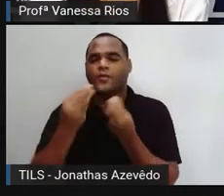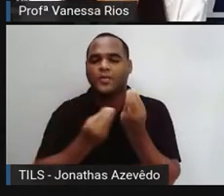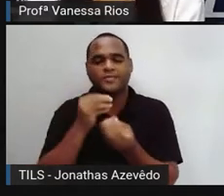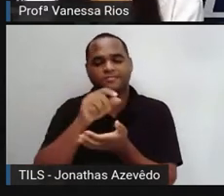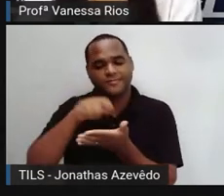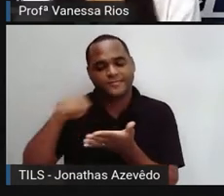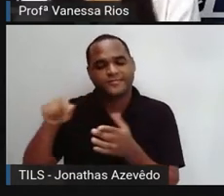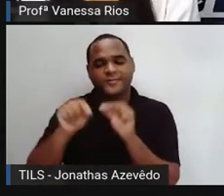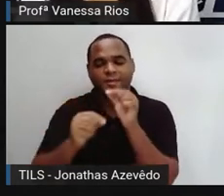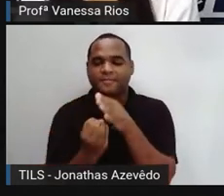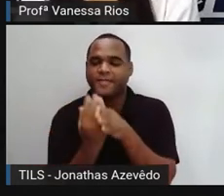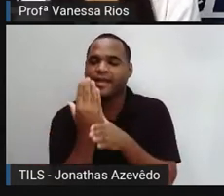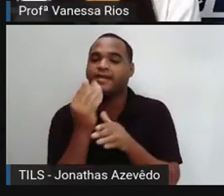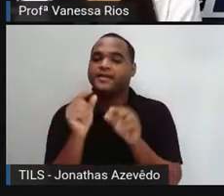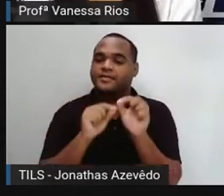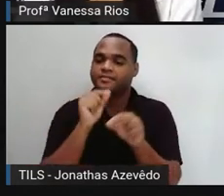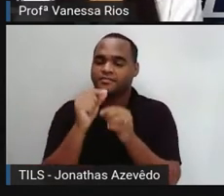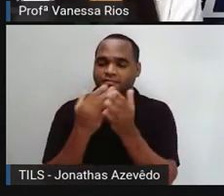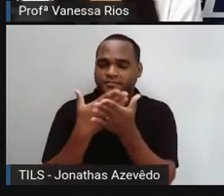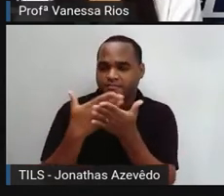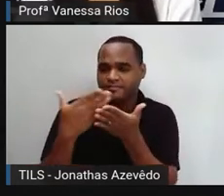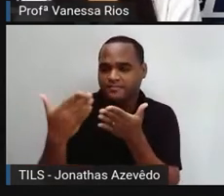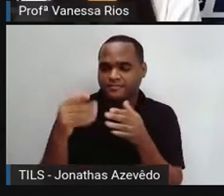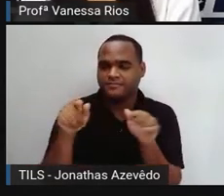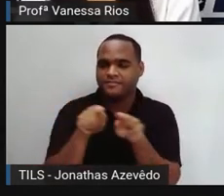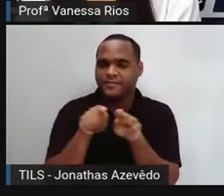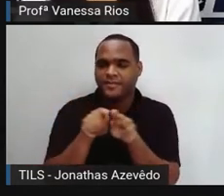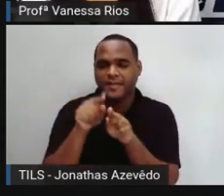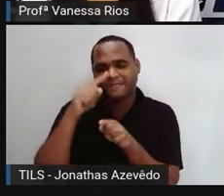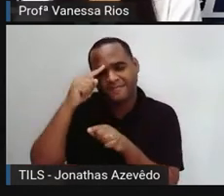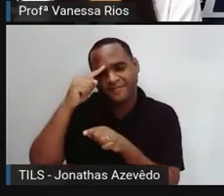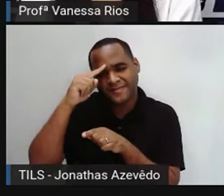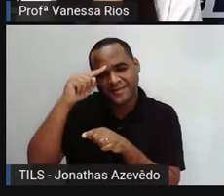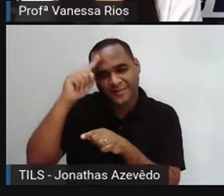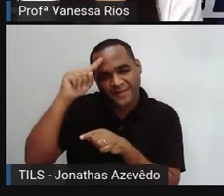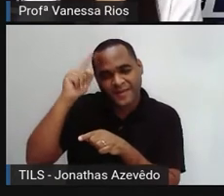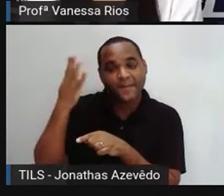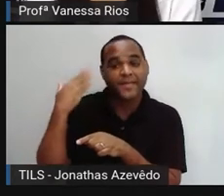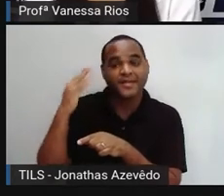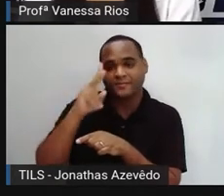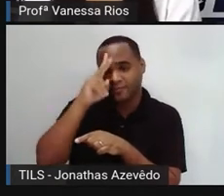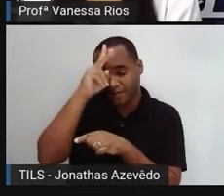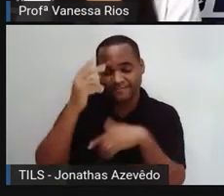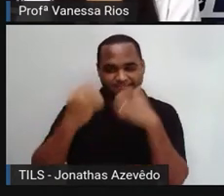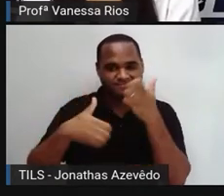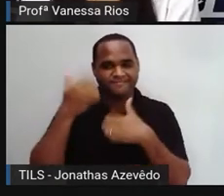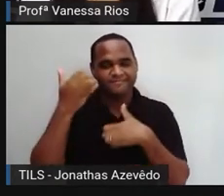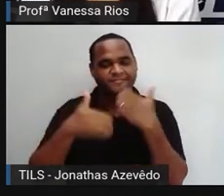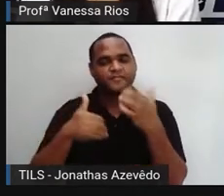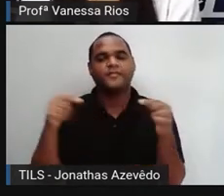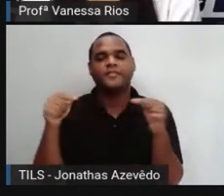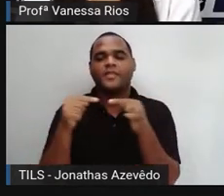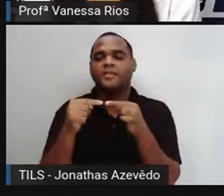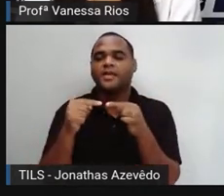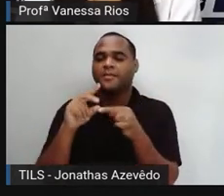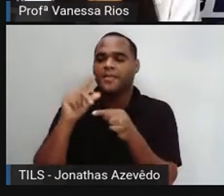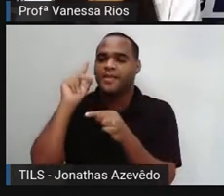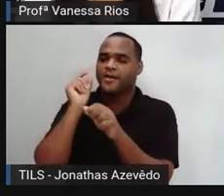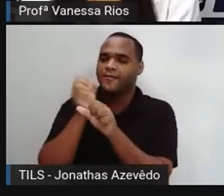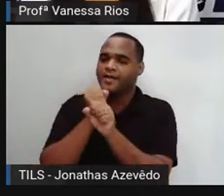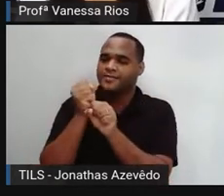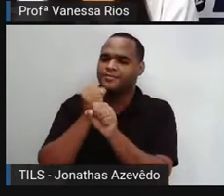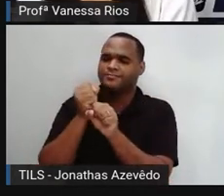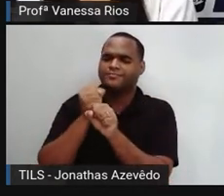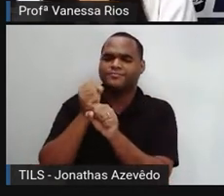surgiu, a importância da escrita e toda a sua história desde os primórdios ali, desde muitos anos atrás